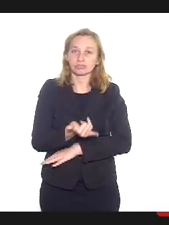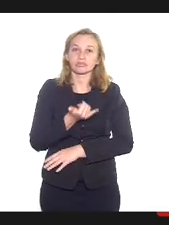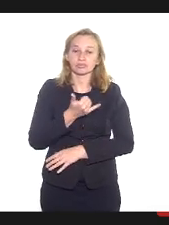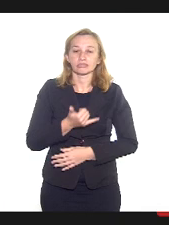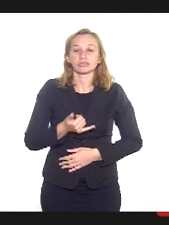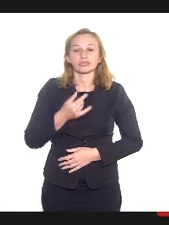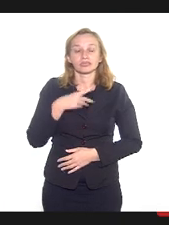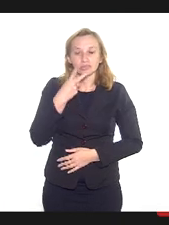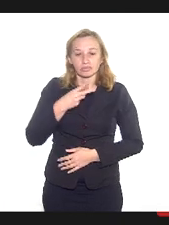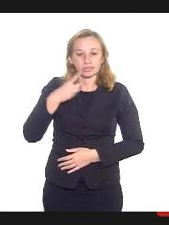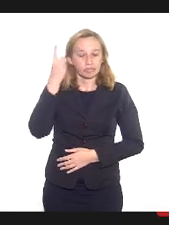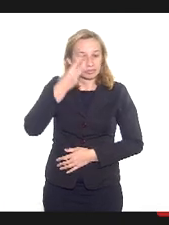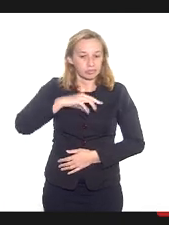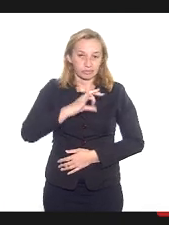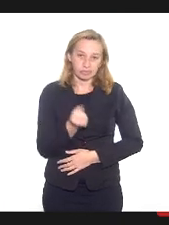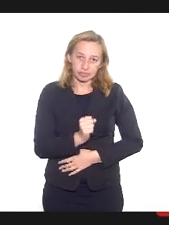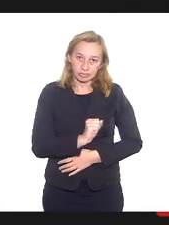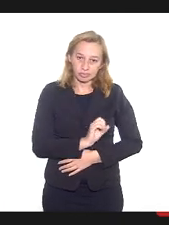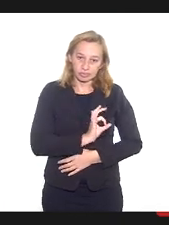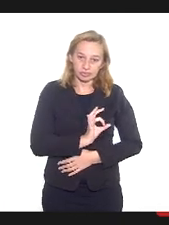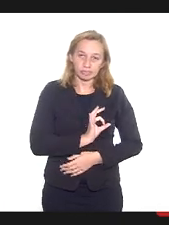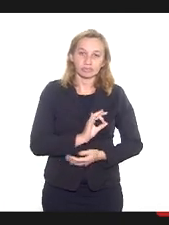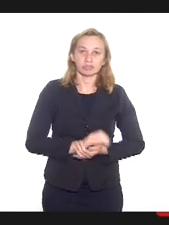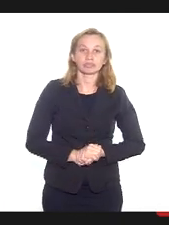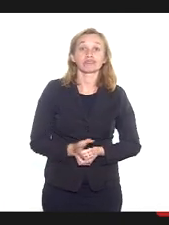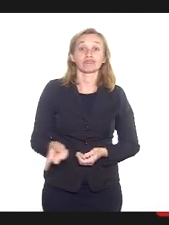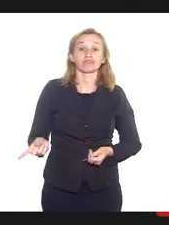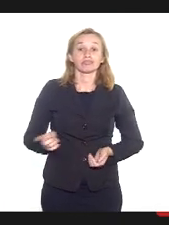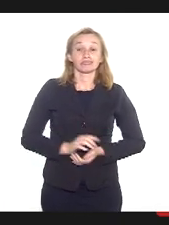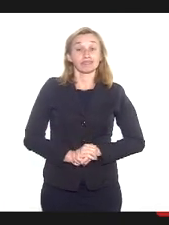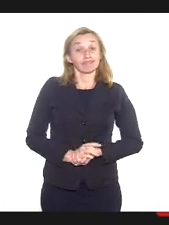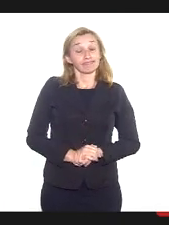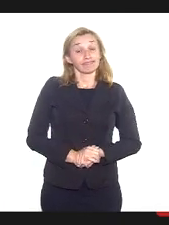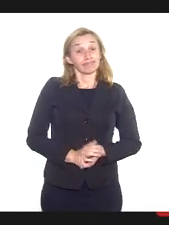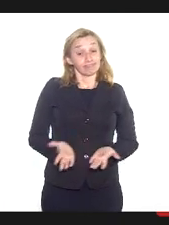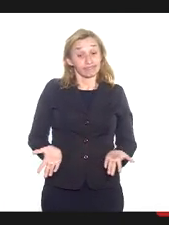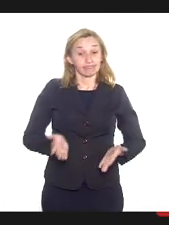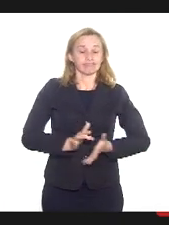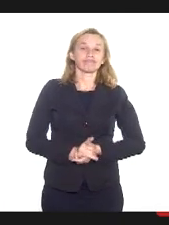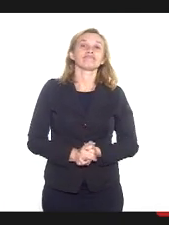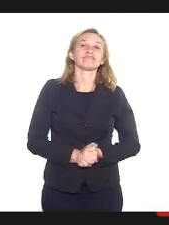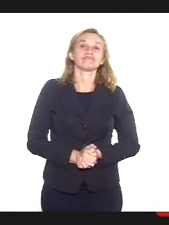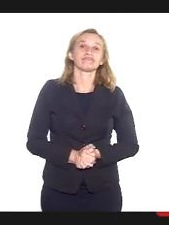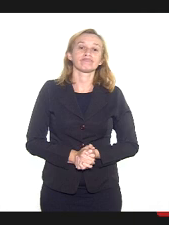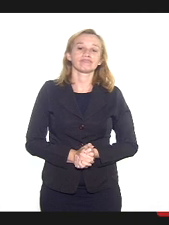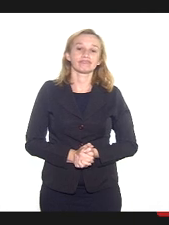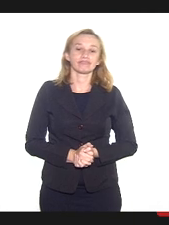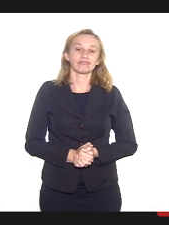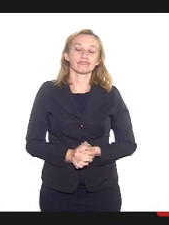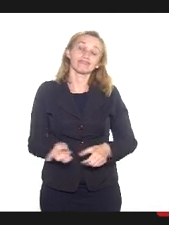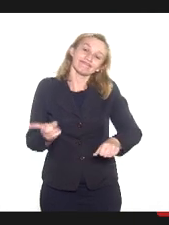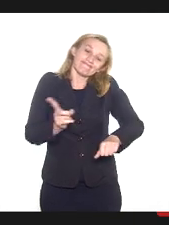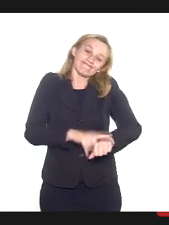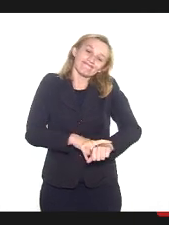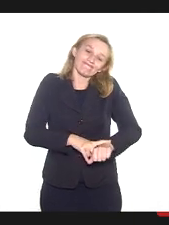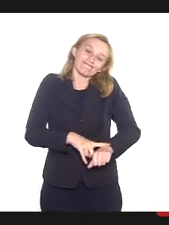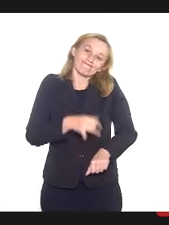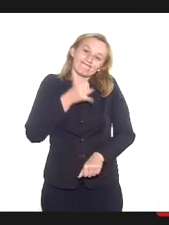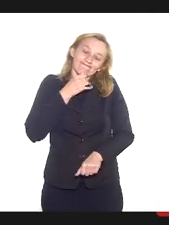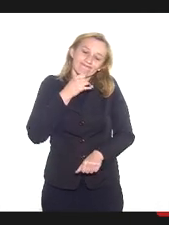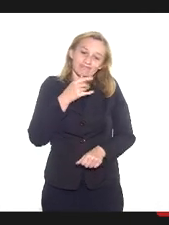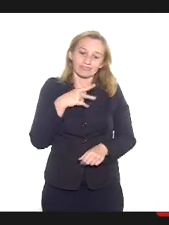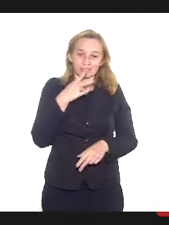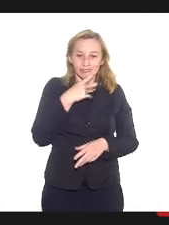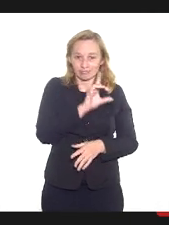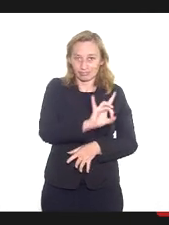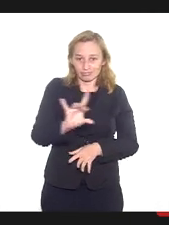deputada Marta Rocha. Isso dito, tendo perdido, infelizmente, as exposições dos nossos convidados, eu